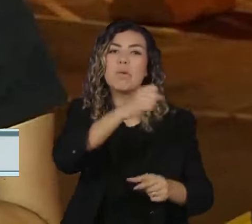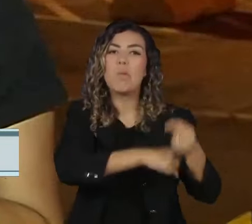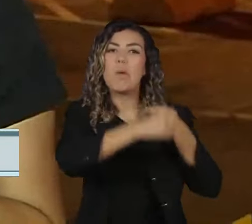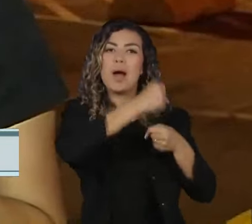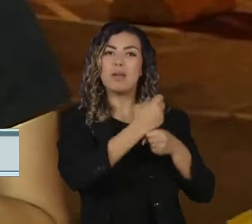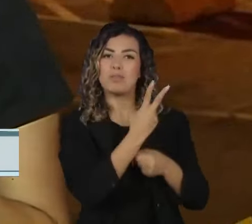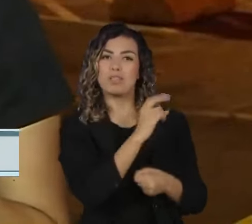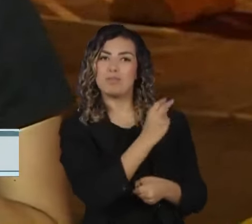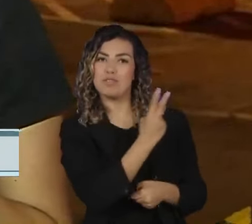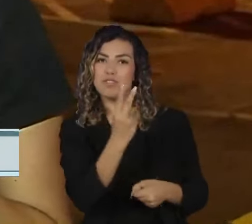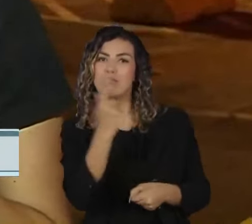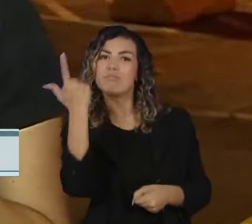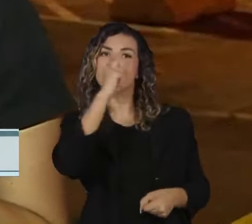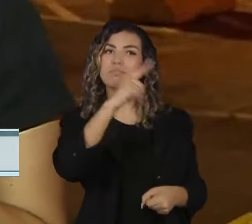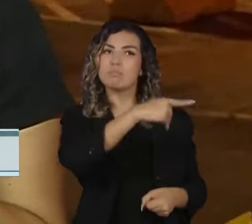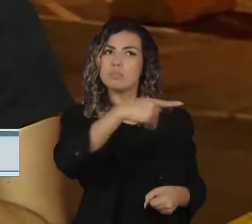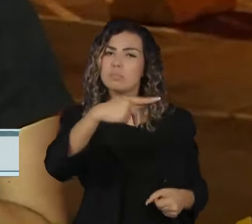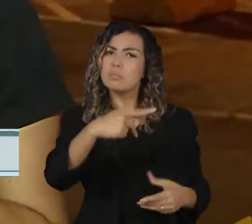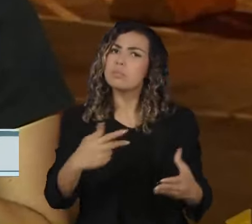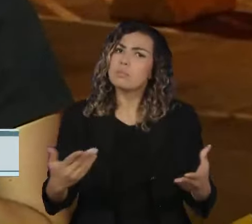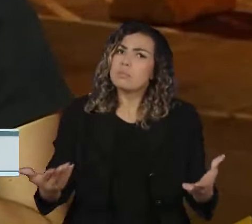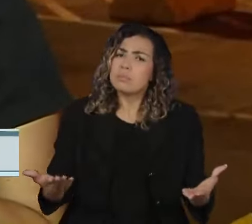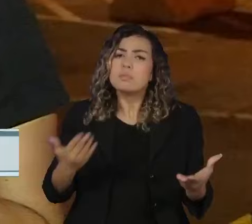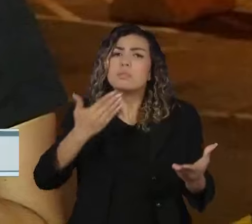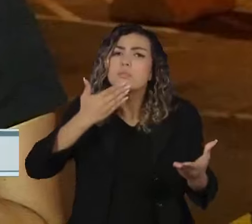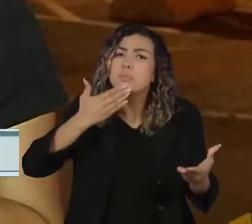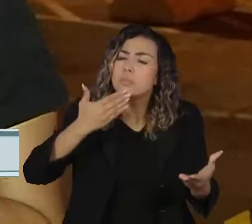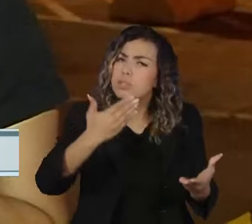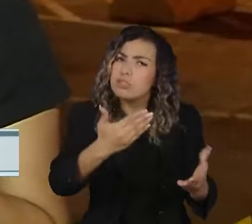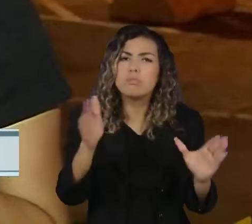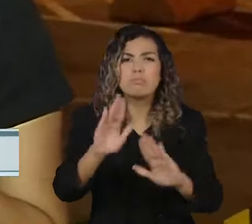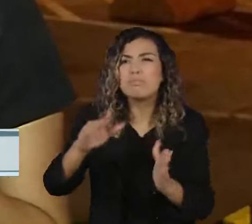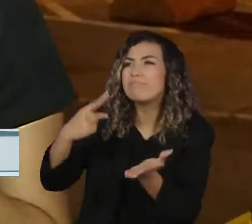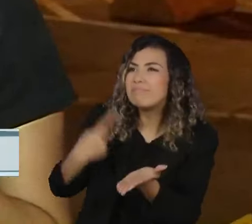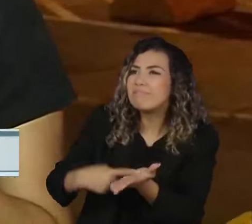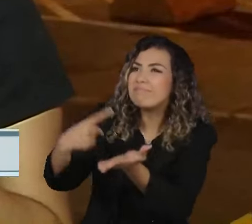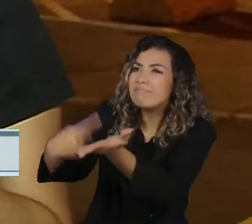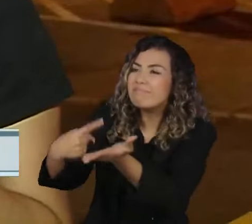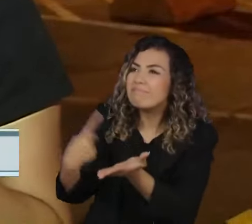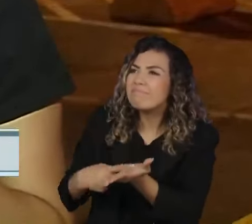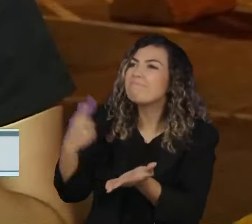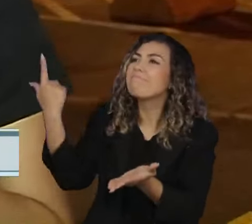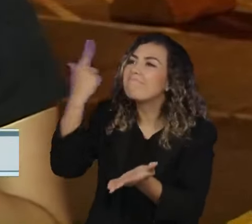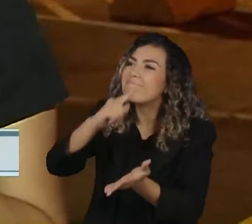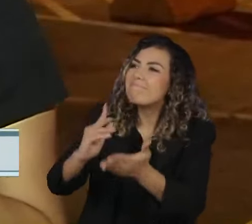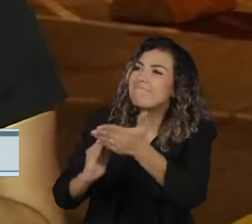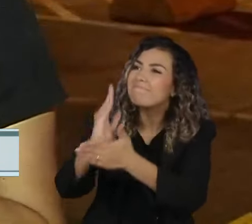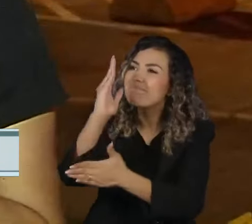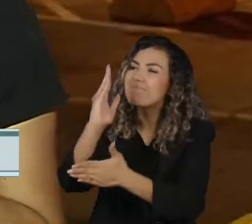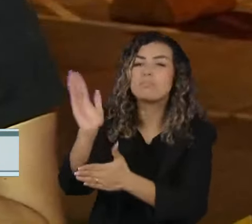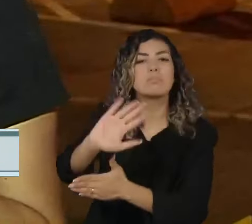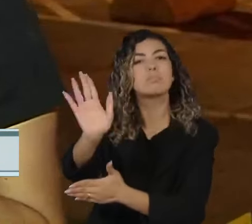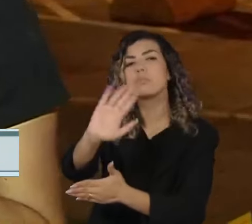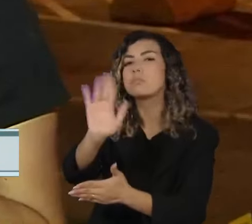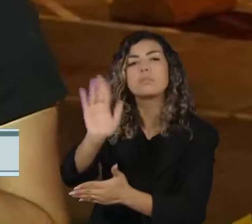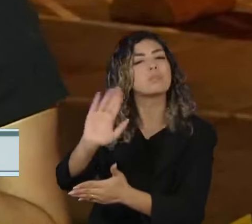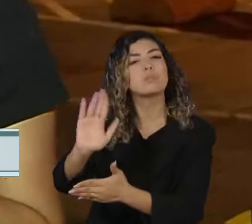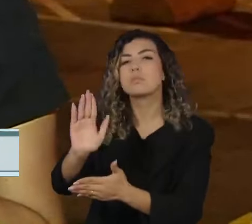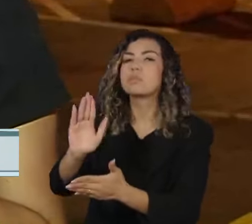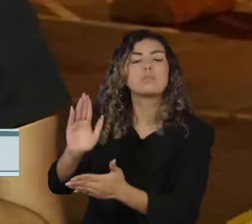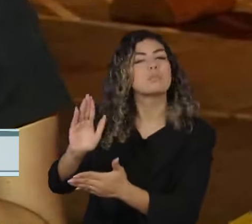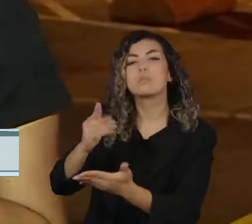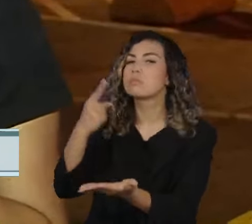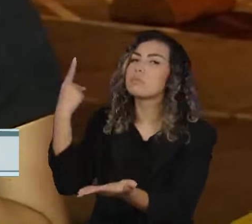ao Supremo a rescisão do acordo de delação premiada de Mauro Cid por omissões. O ministro Alexandre de Moraes,